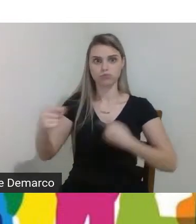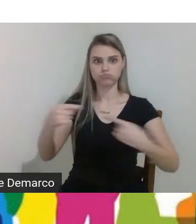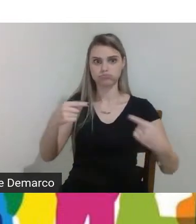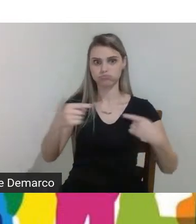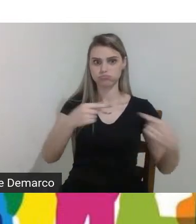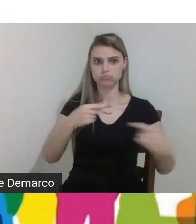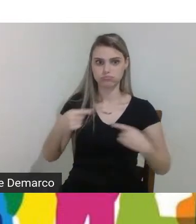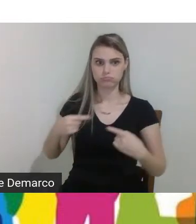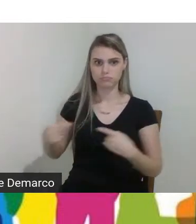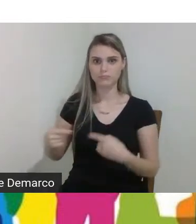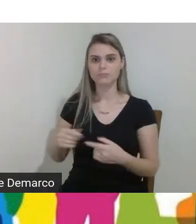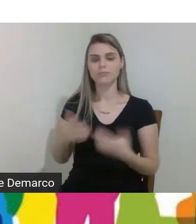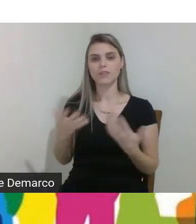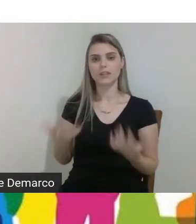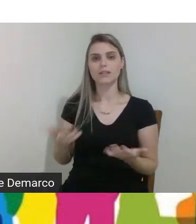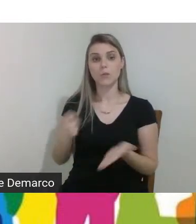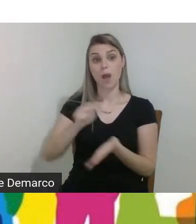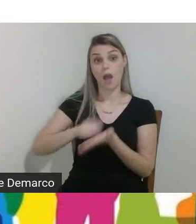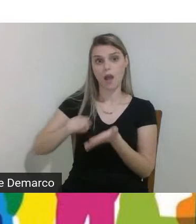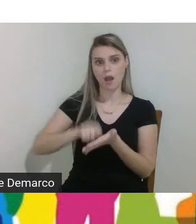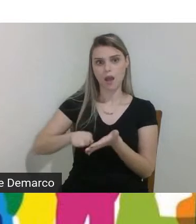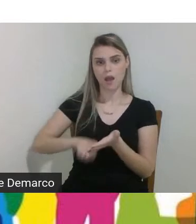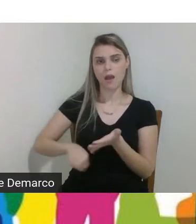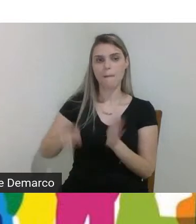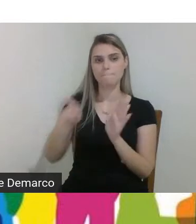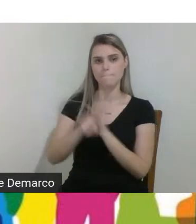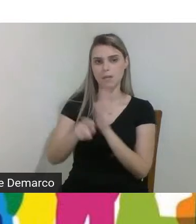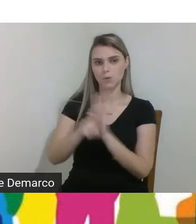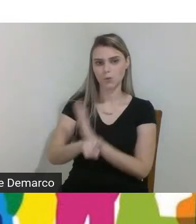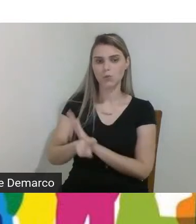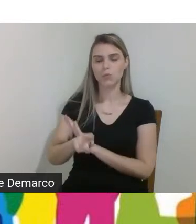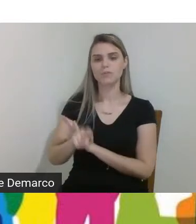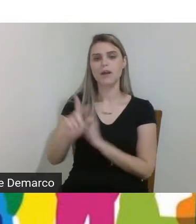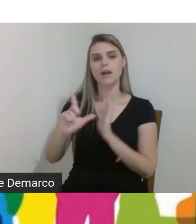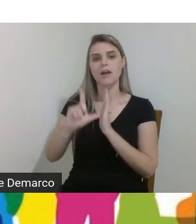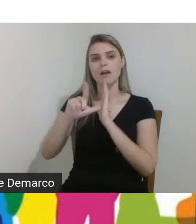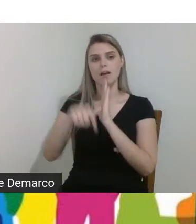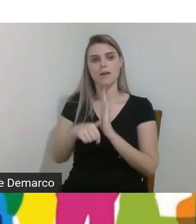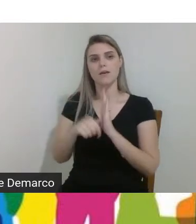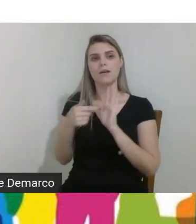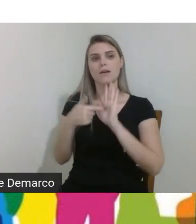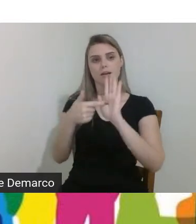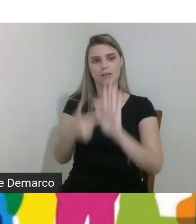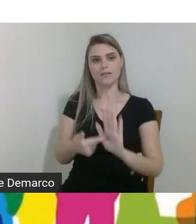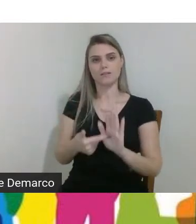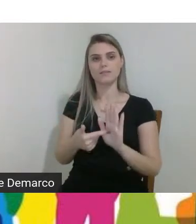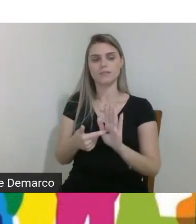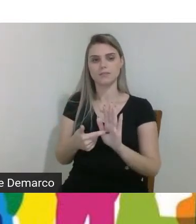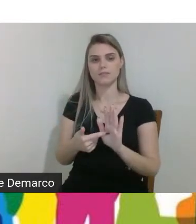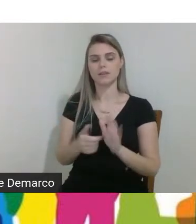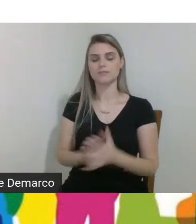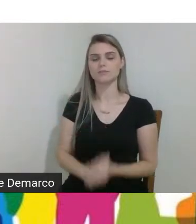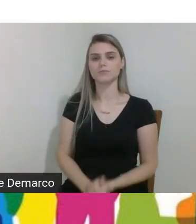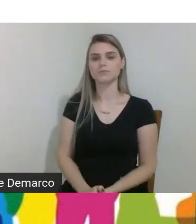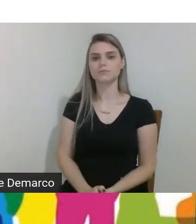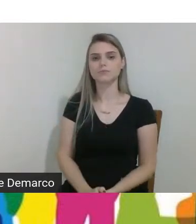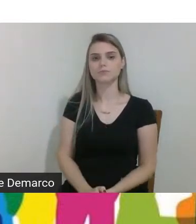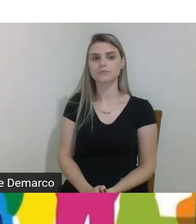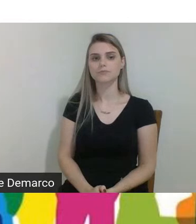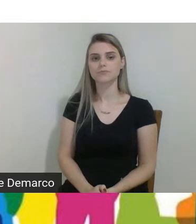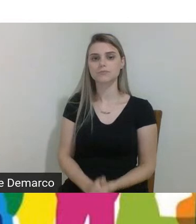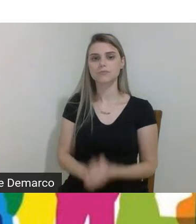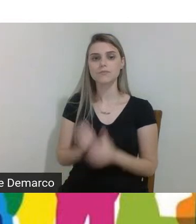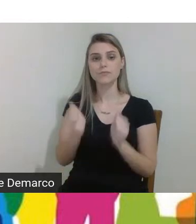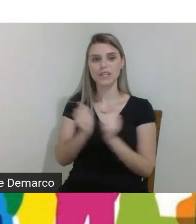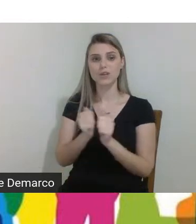tá pessoal então anotem as suas perguntas para depois nos apresentar posteriormente através do